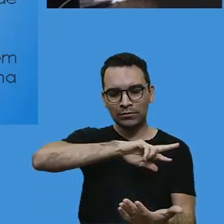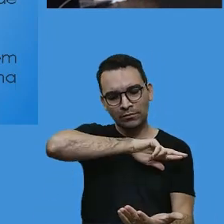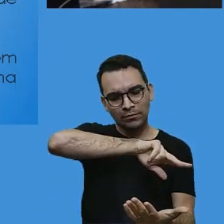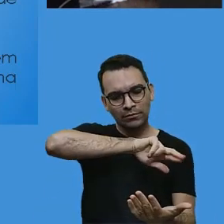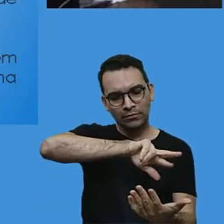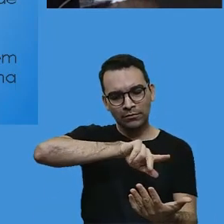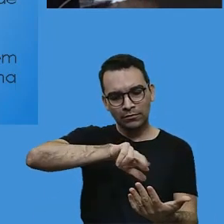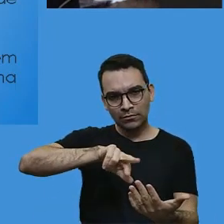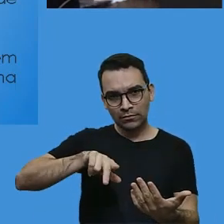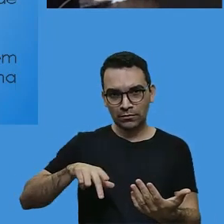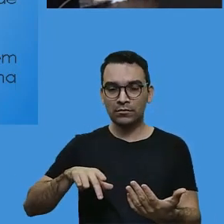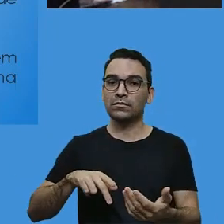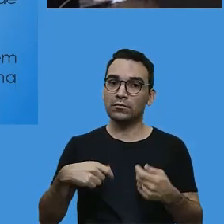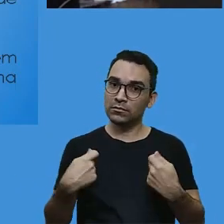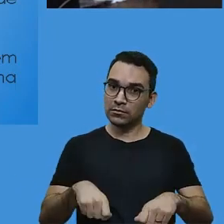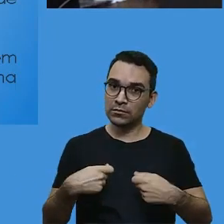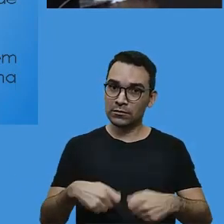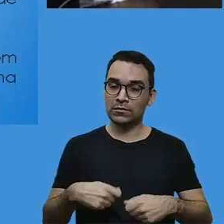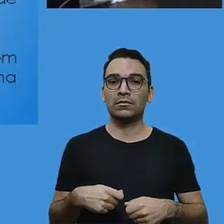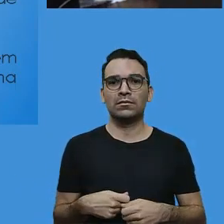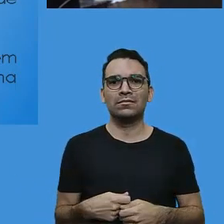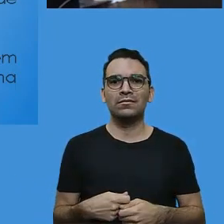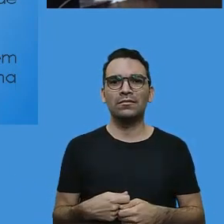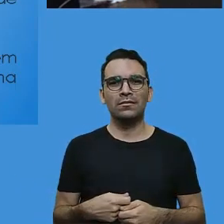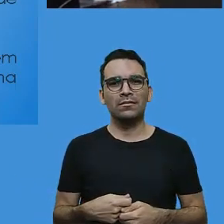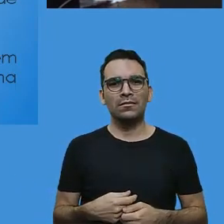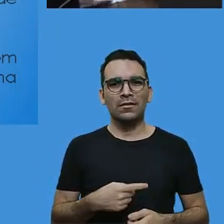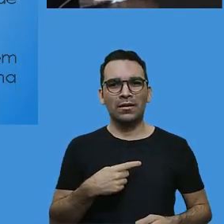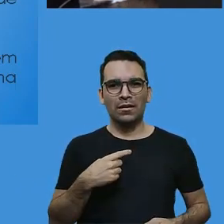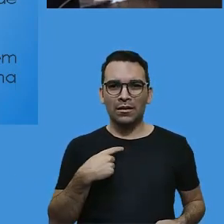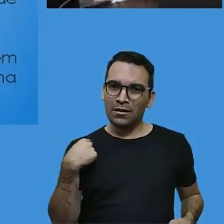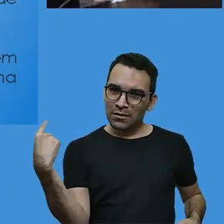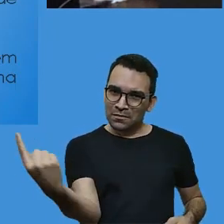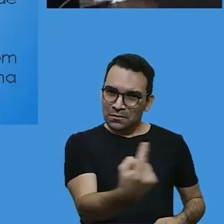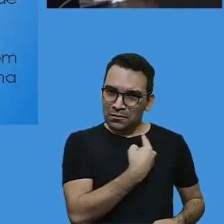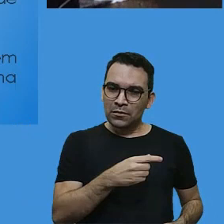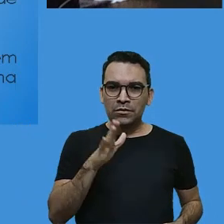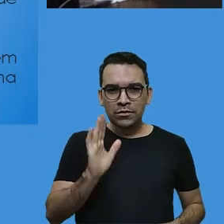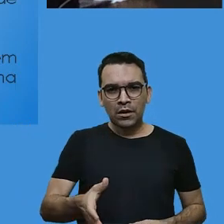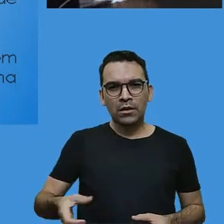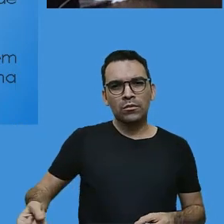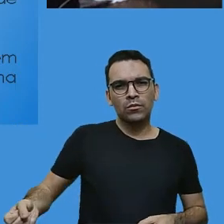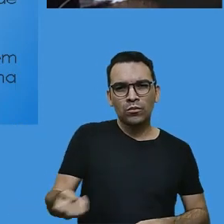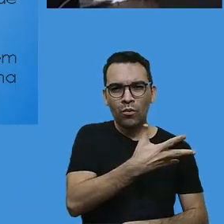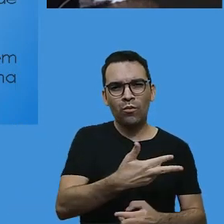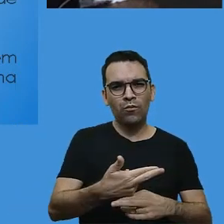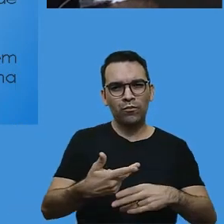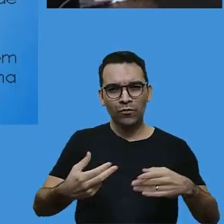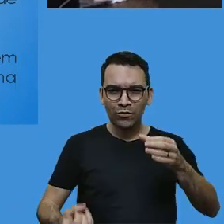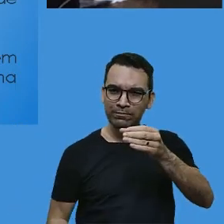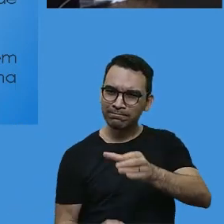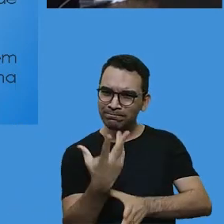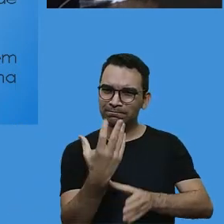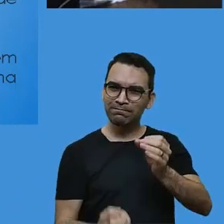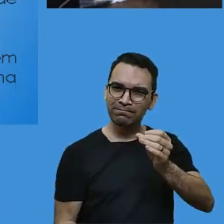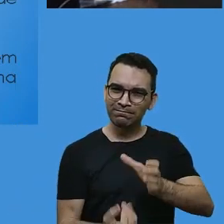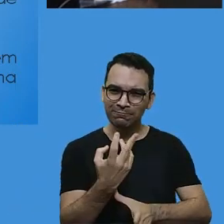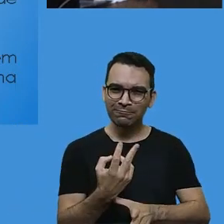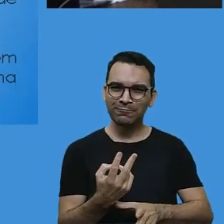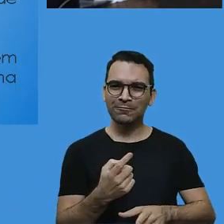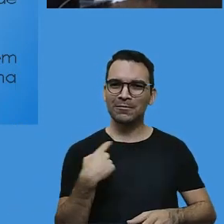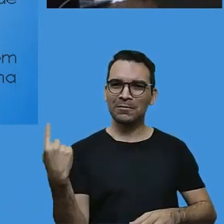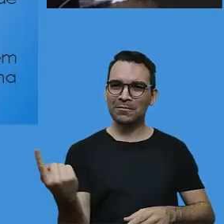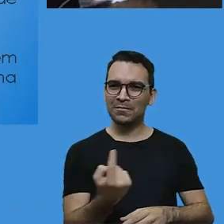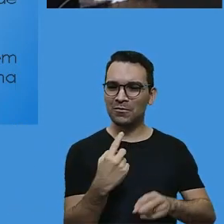inovamos tanto, trouxemos tantas coisas interessantes para os nossos alunos nesse tempo de ensino